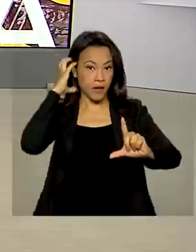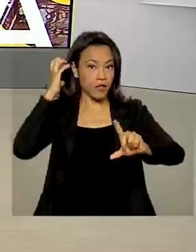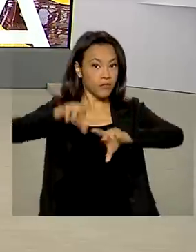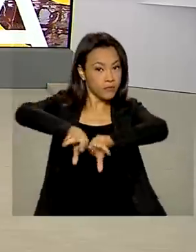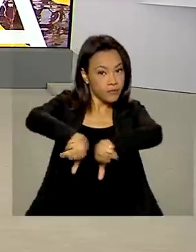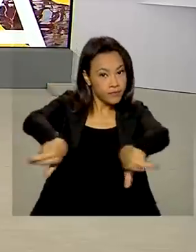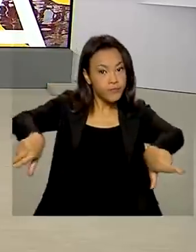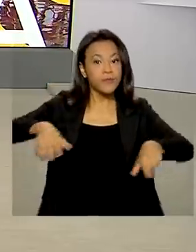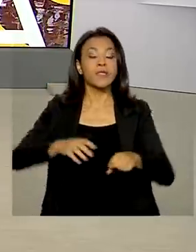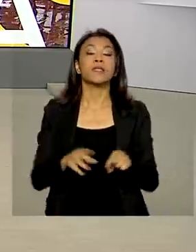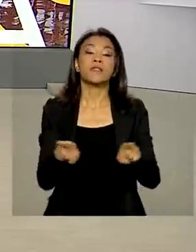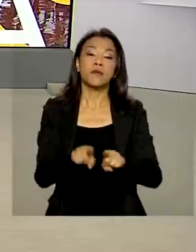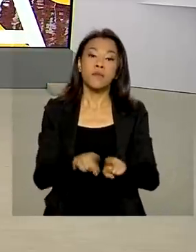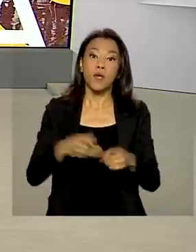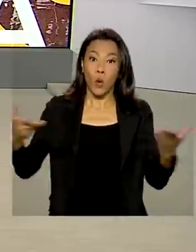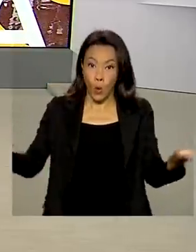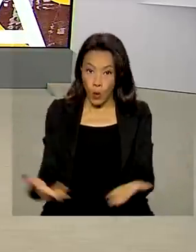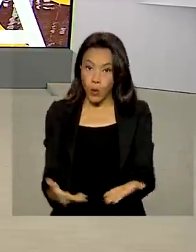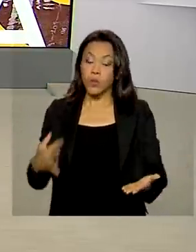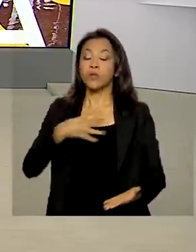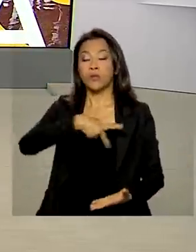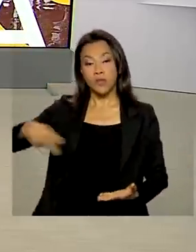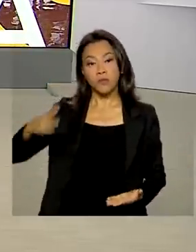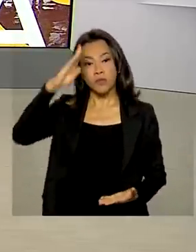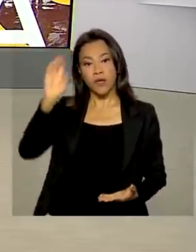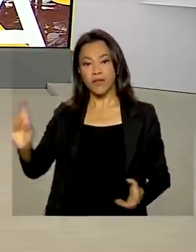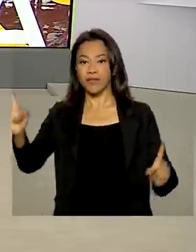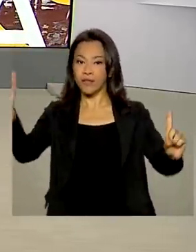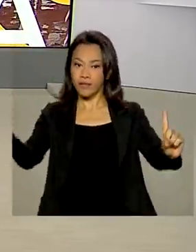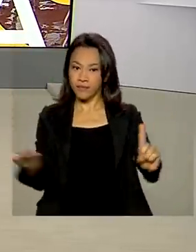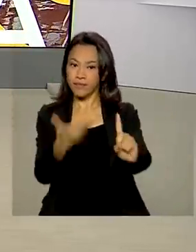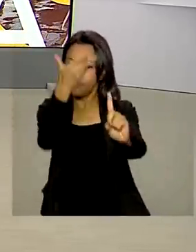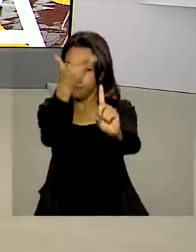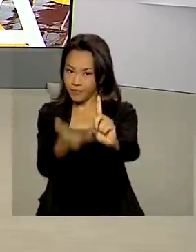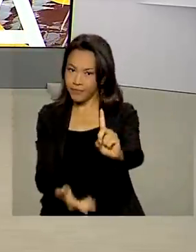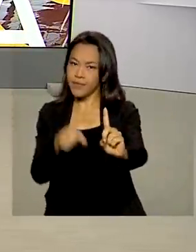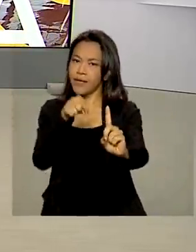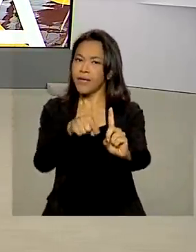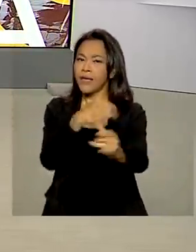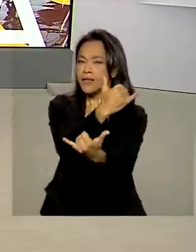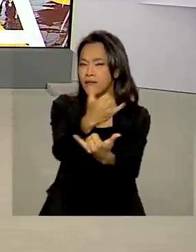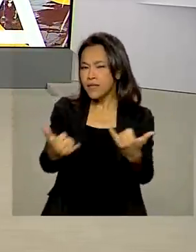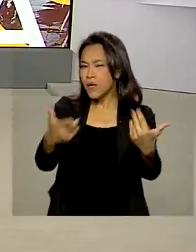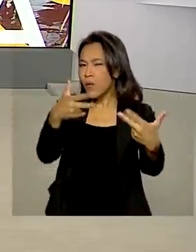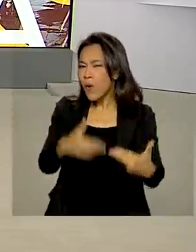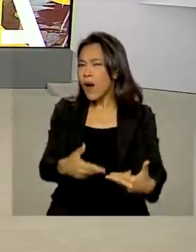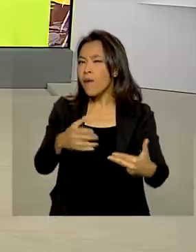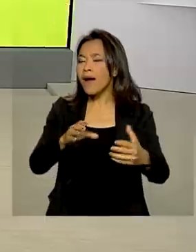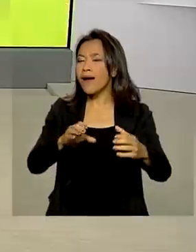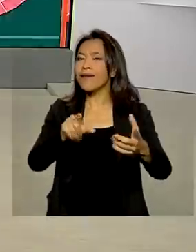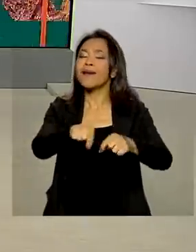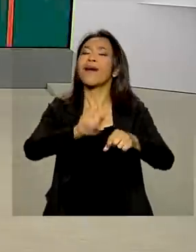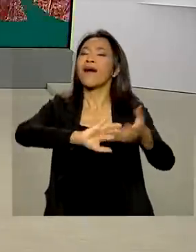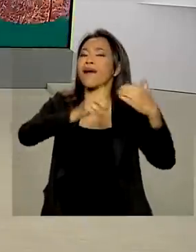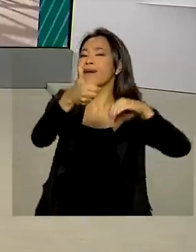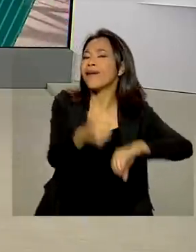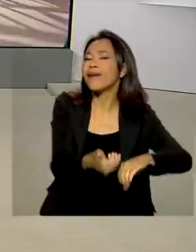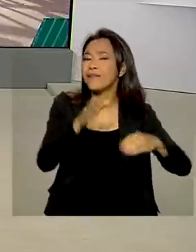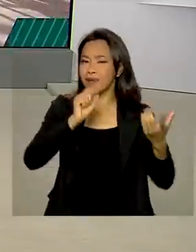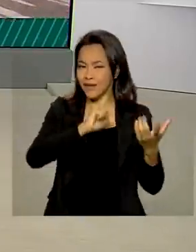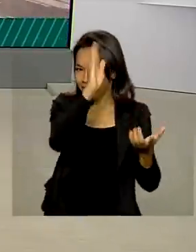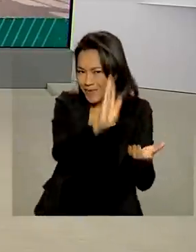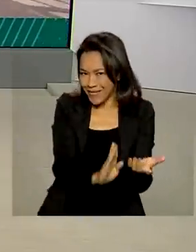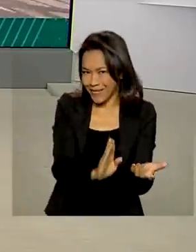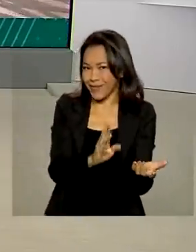Jair Bolsonaro será recebido pelo presidente da Duma do Estado, que é semelhante à Câmara dos Deputados aqui no Brasil e participa do